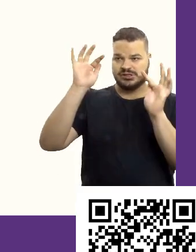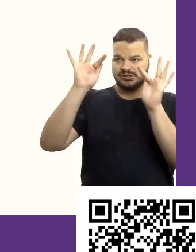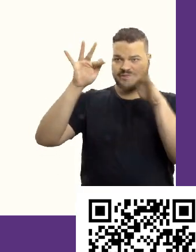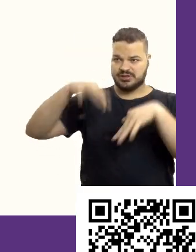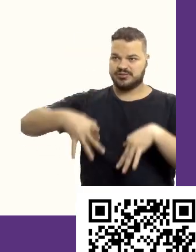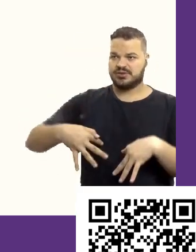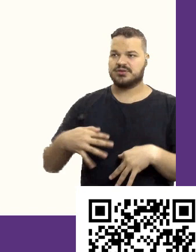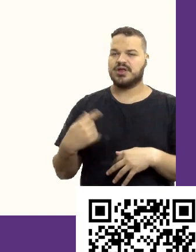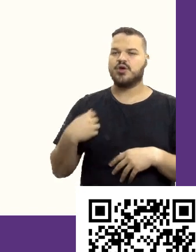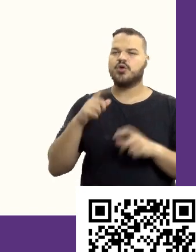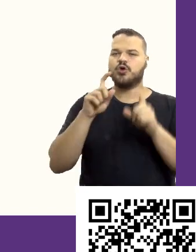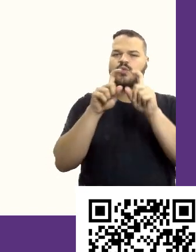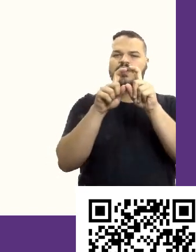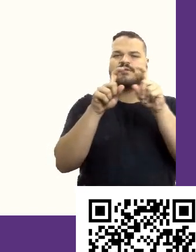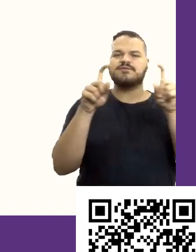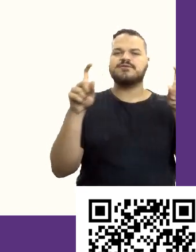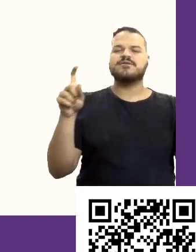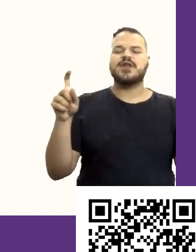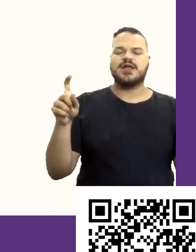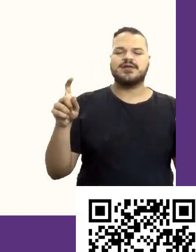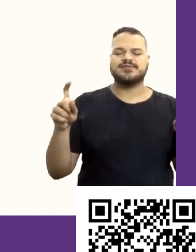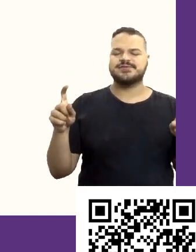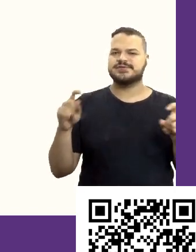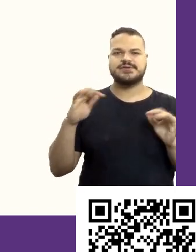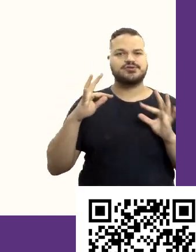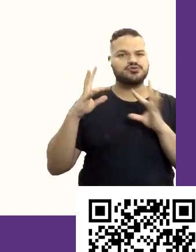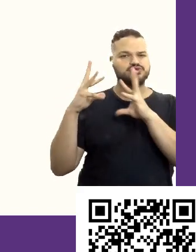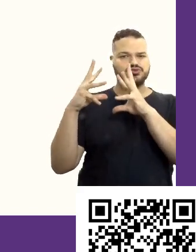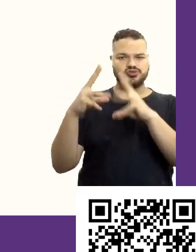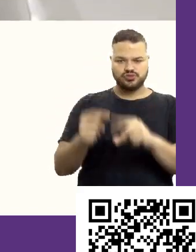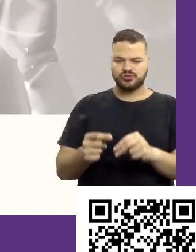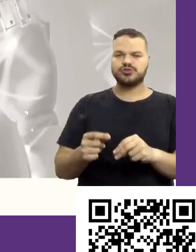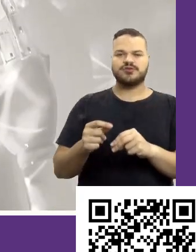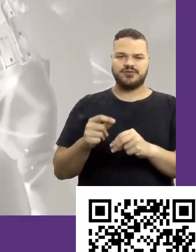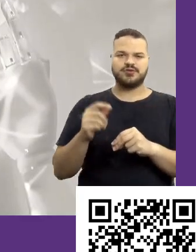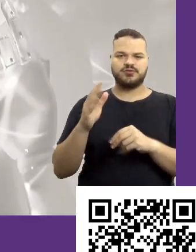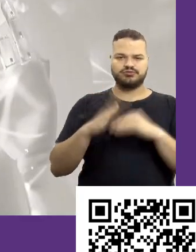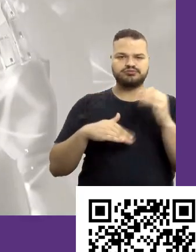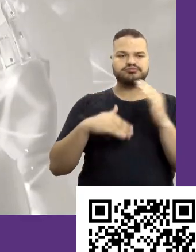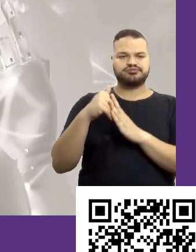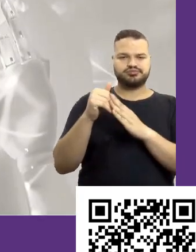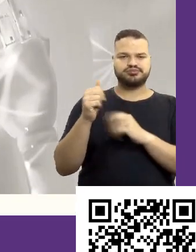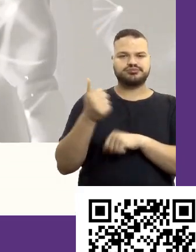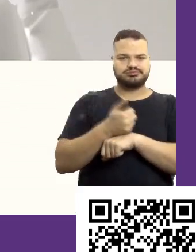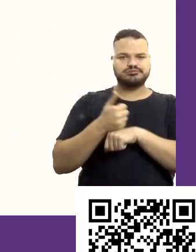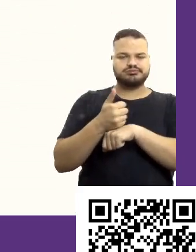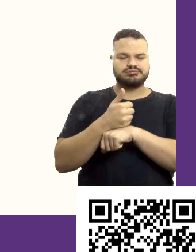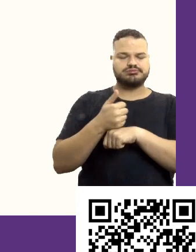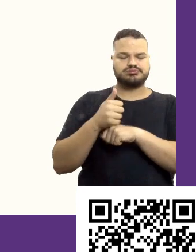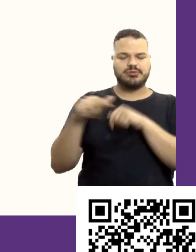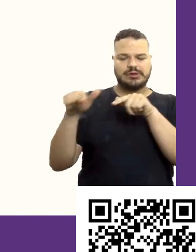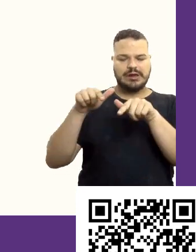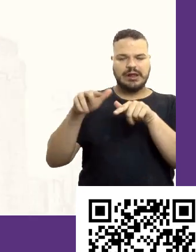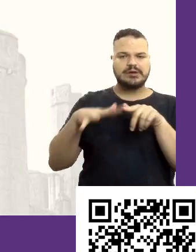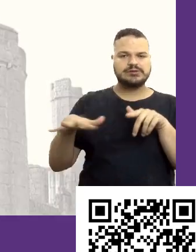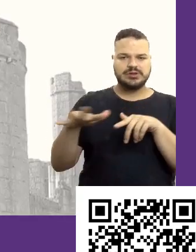terminar com essa frase aqui, que tem tudo a ver com carreira. Que é o seguinte.